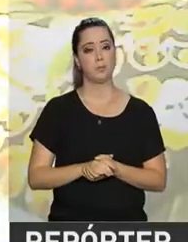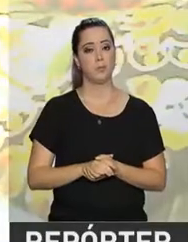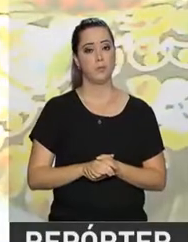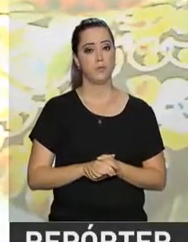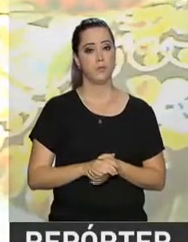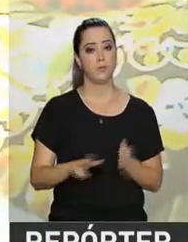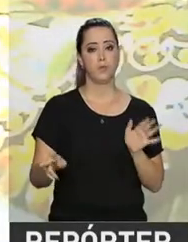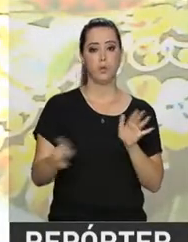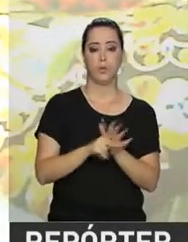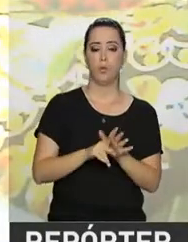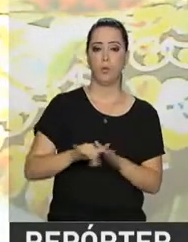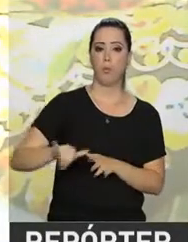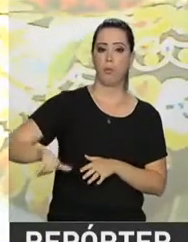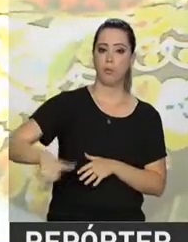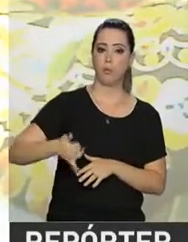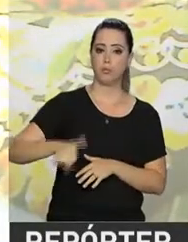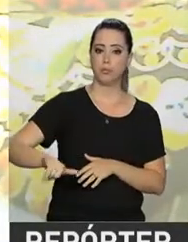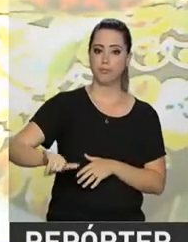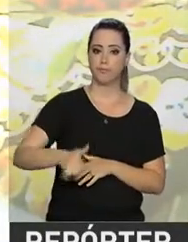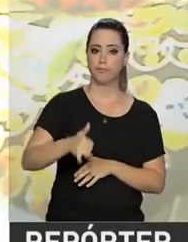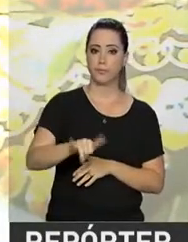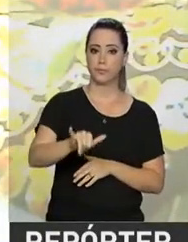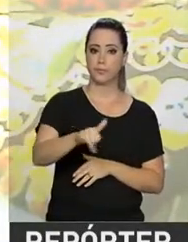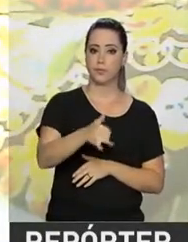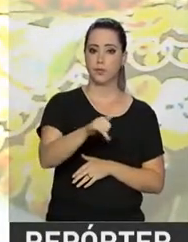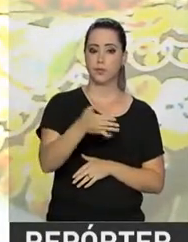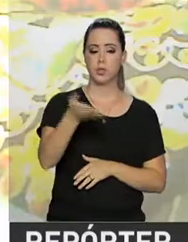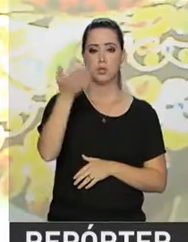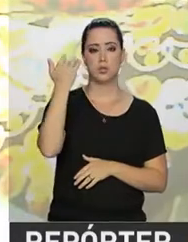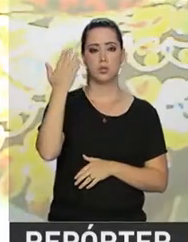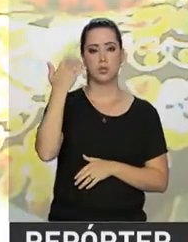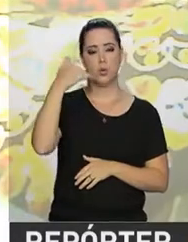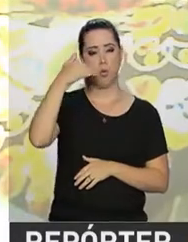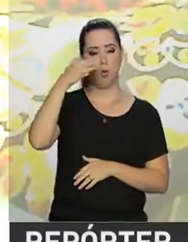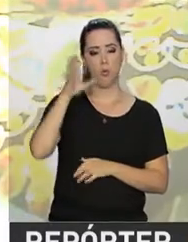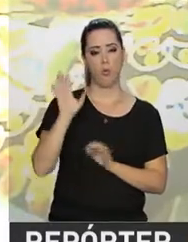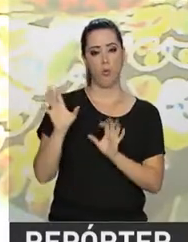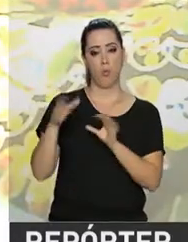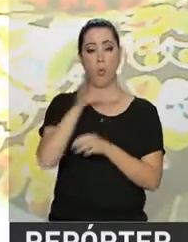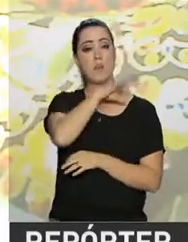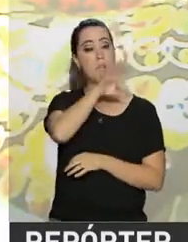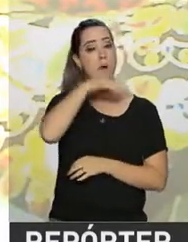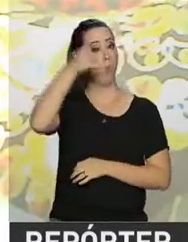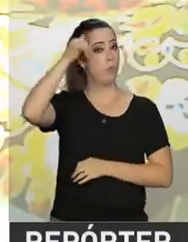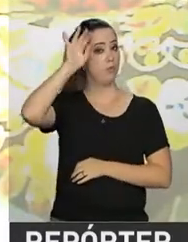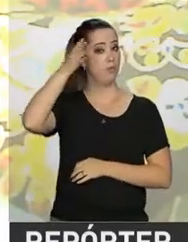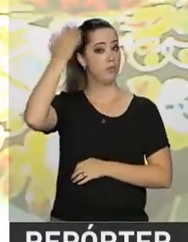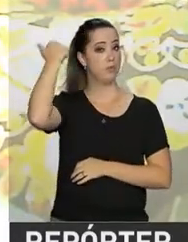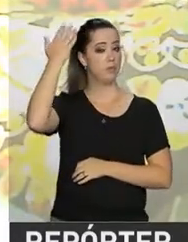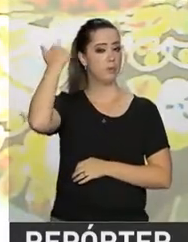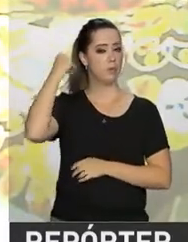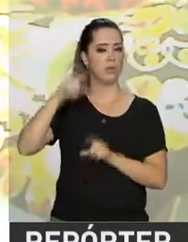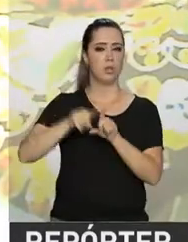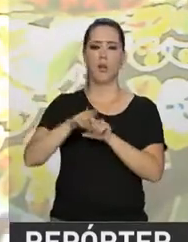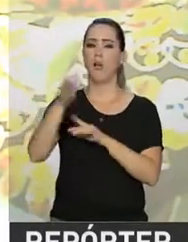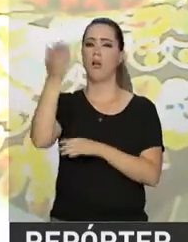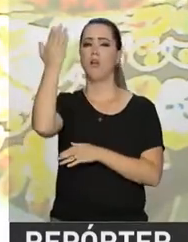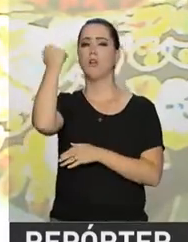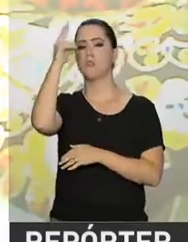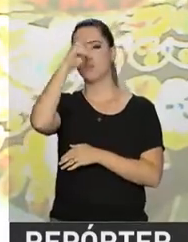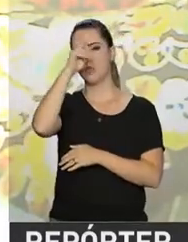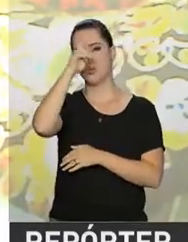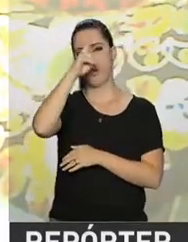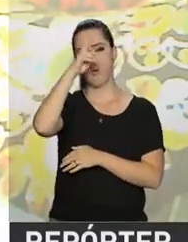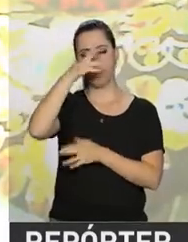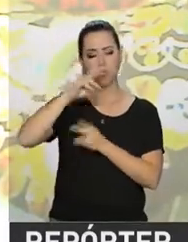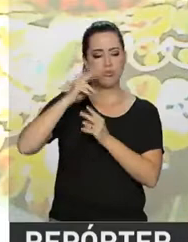questão do próprio boi já vem desde a antiguidade grega, com a lenda do Minotauro, isso entra pelo